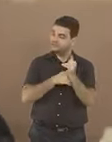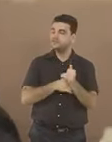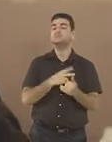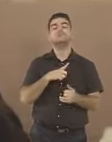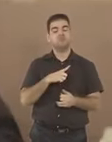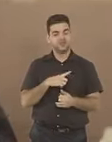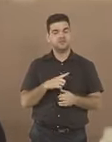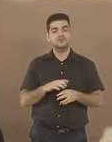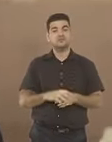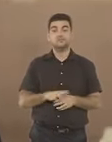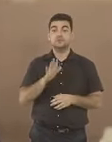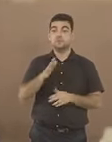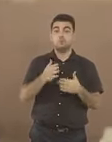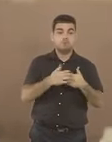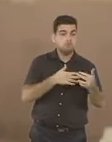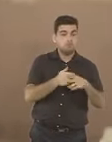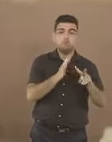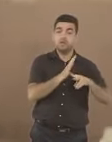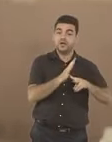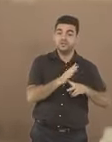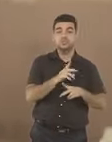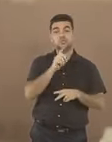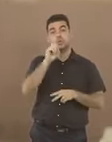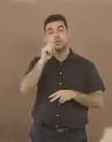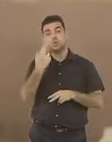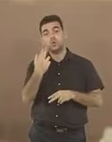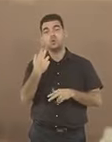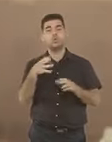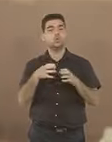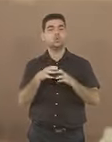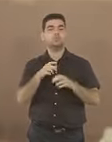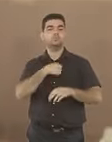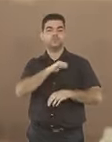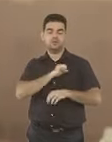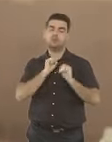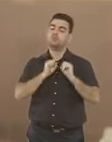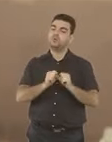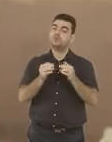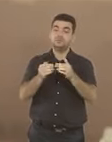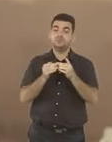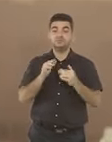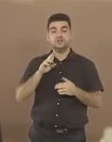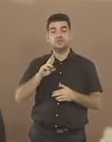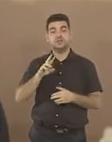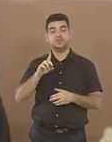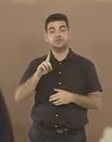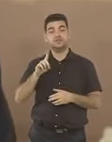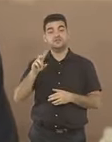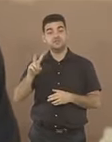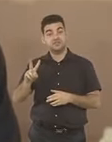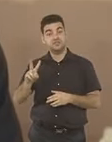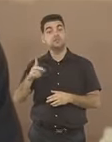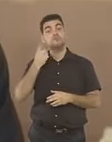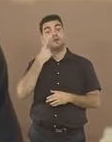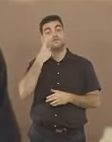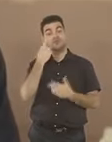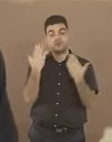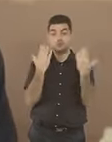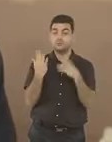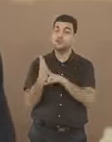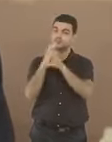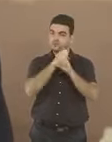Qualquer partido ou entidade fiscalizadora pode pedir o RDV para fazer